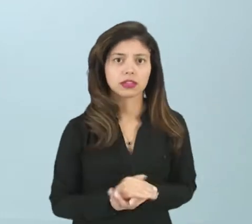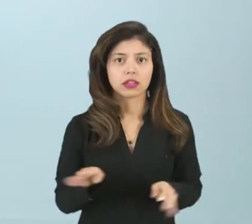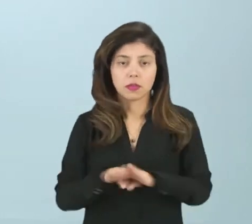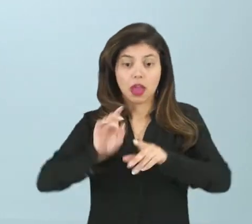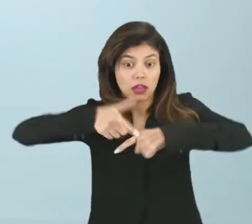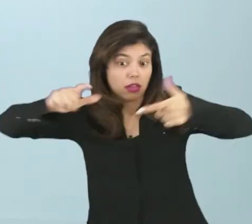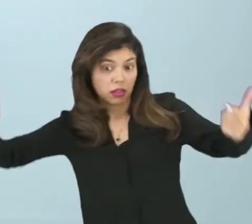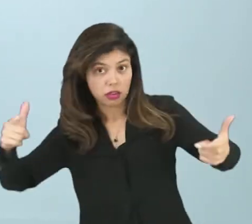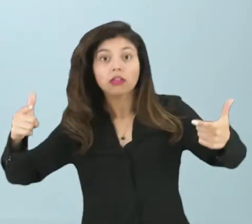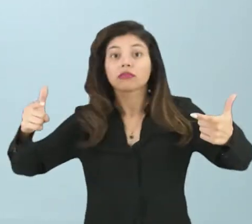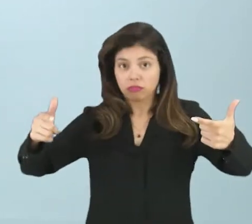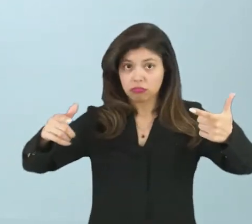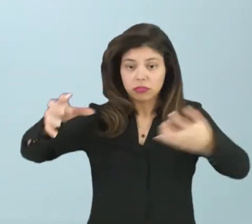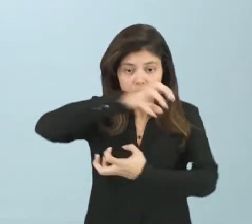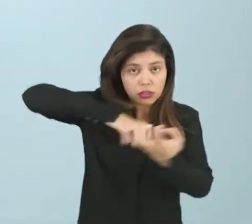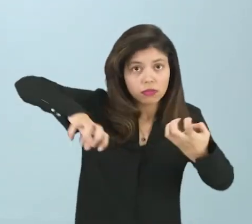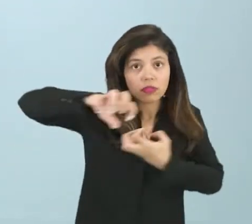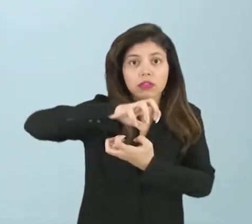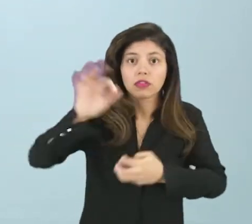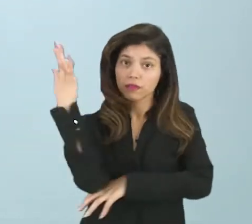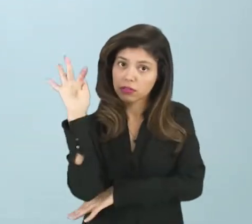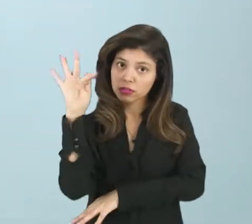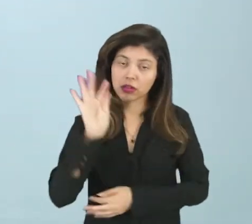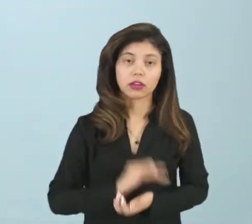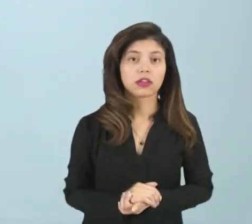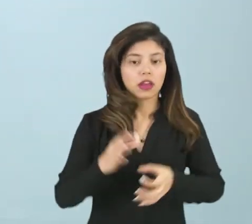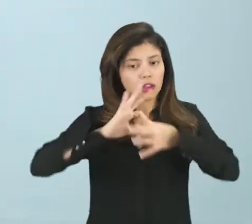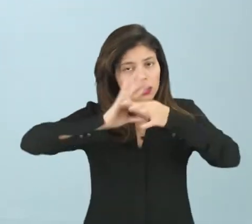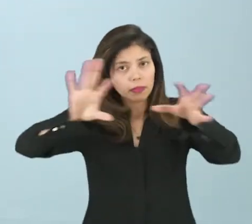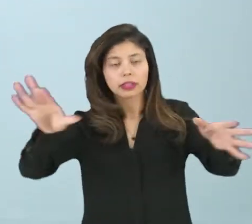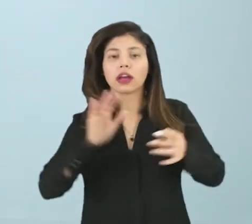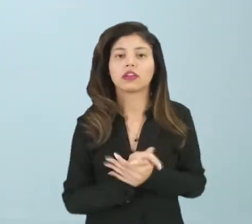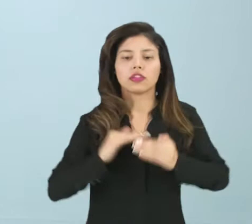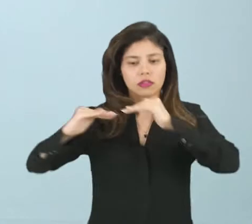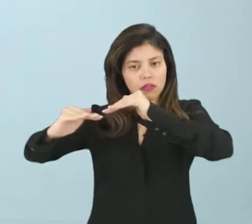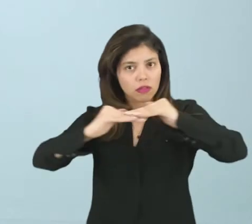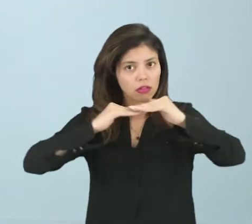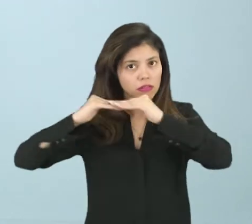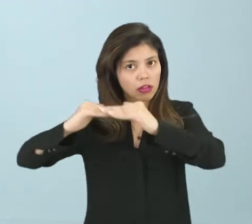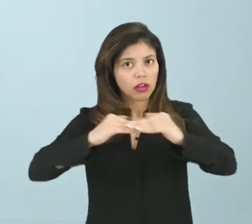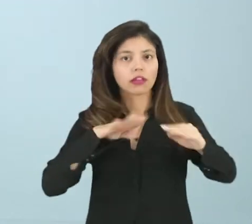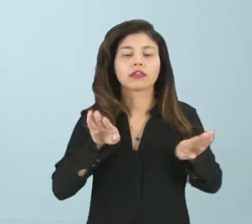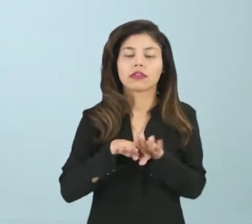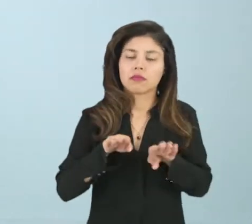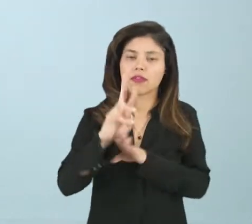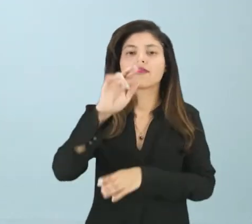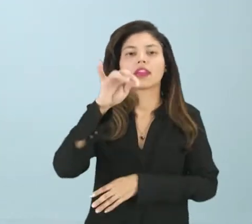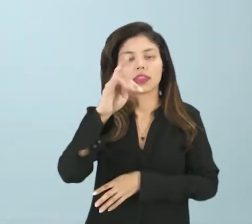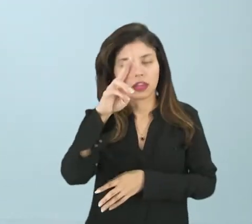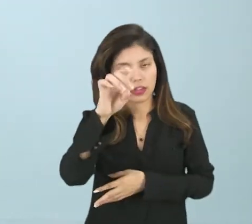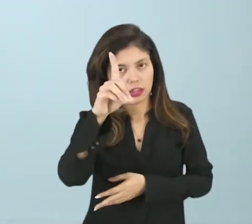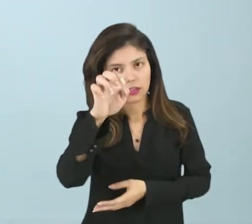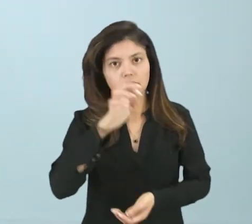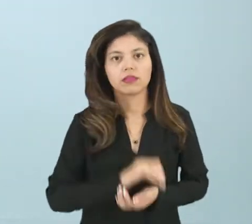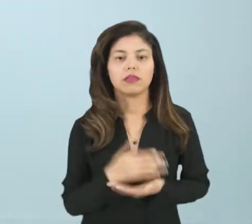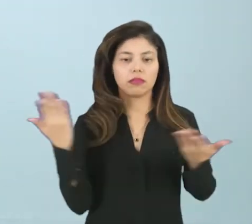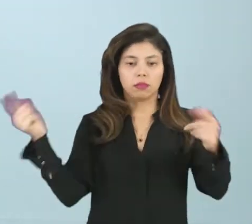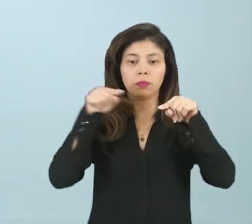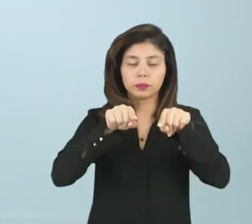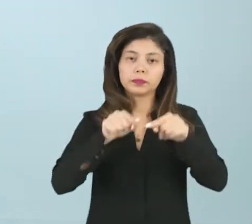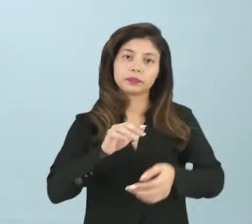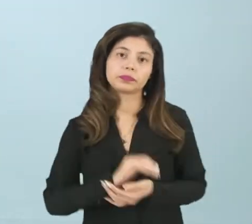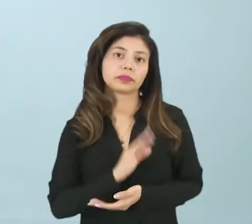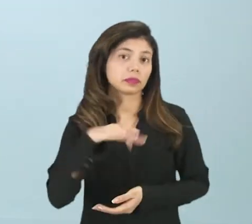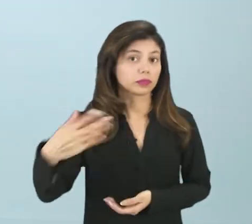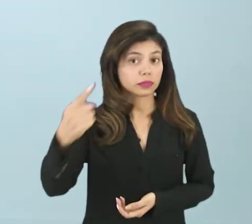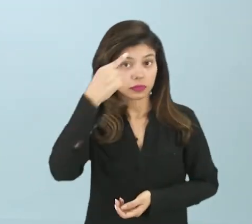essa titulação de liberdade, igualdade e fraternidade. Então, diante disso,